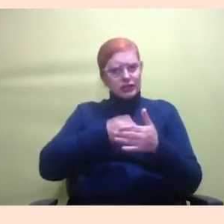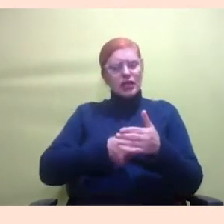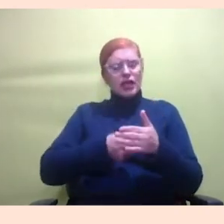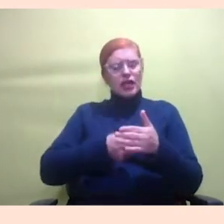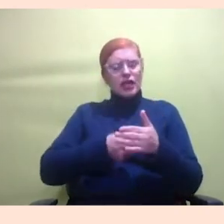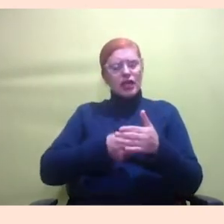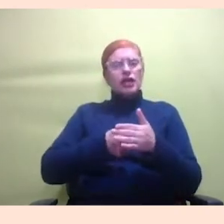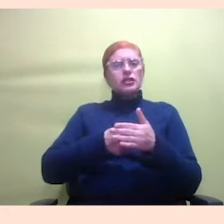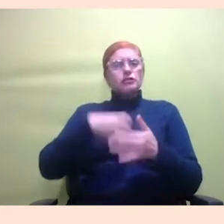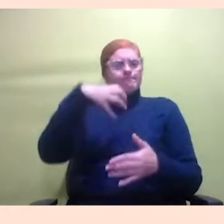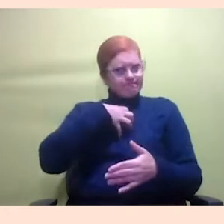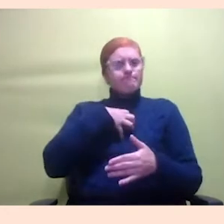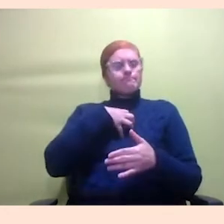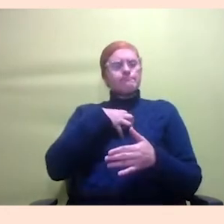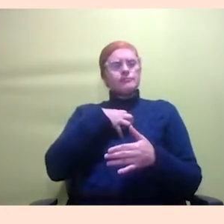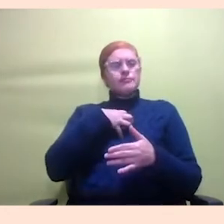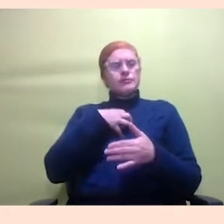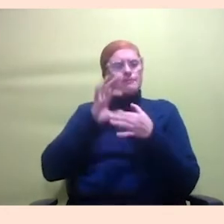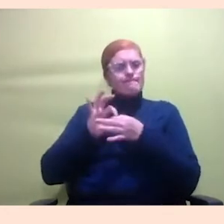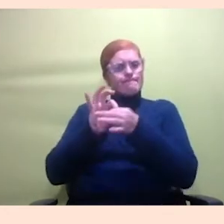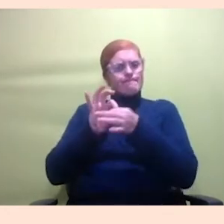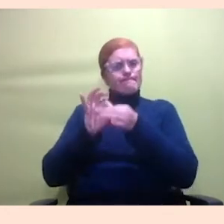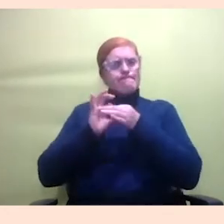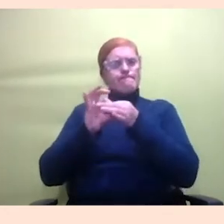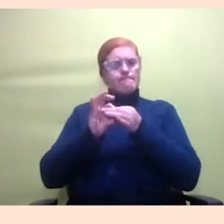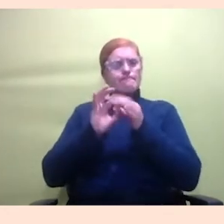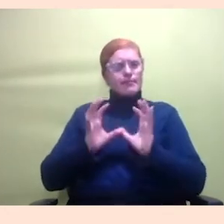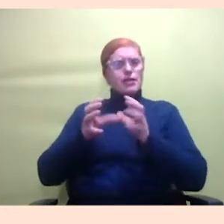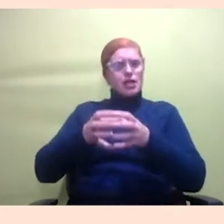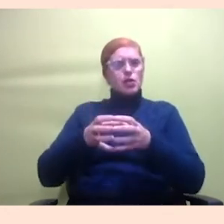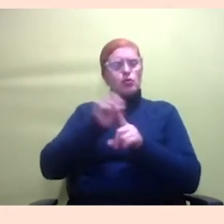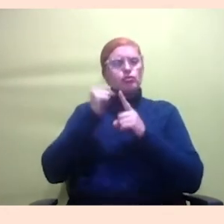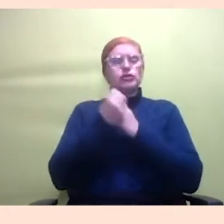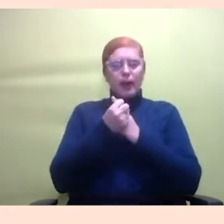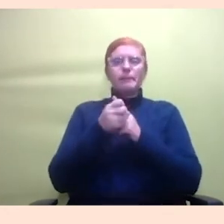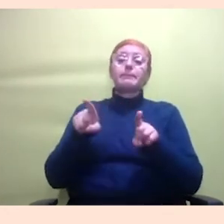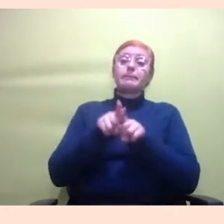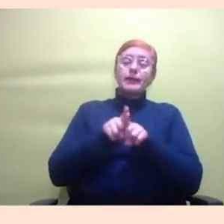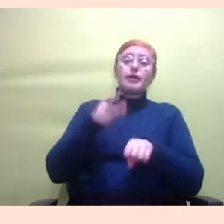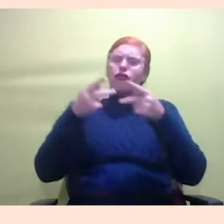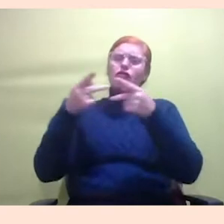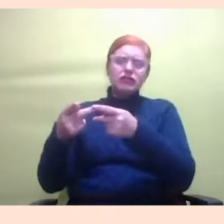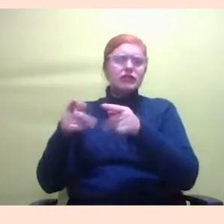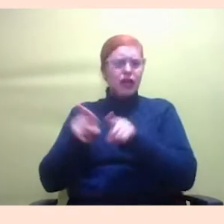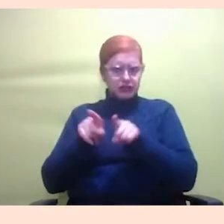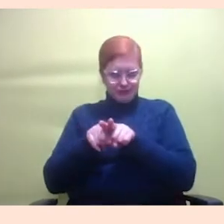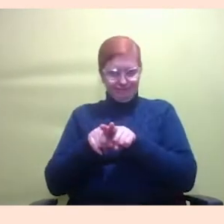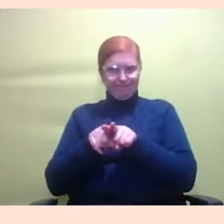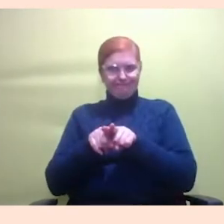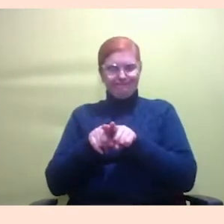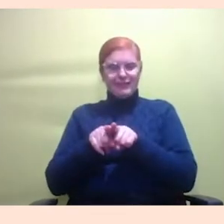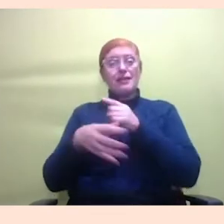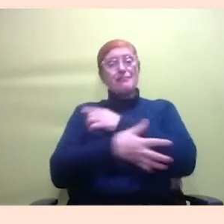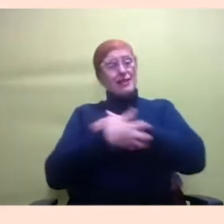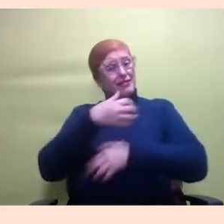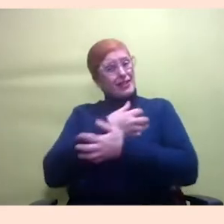daquela rede. E uma das coisas que a gente fez também foi pedir que ela visitasse. É óbvio que nesse período de pandemia, é óbvio que não dá. Mas a ideia era que o curso não